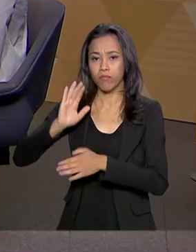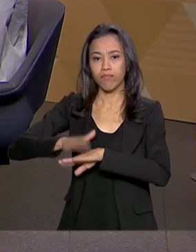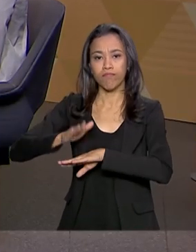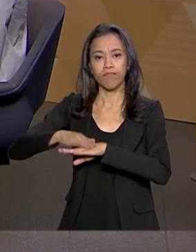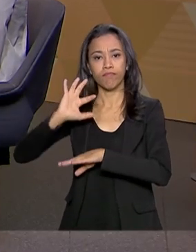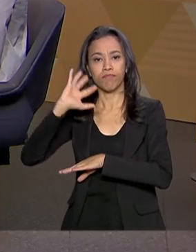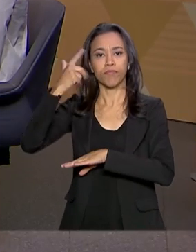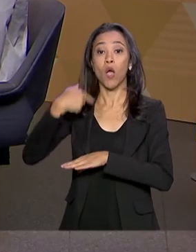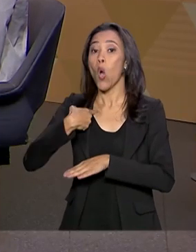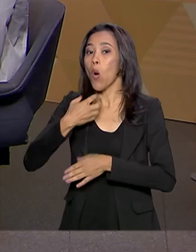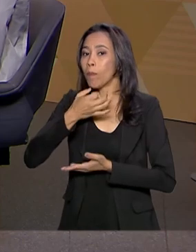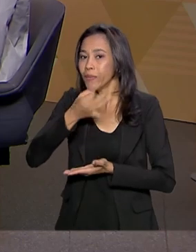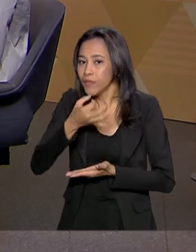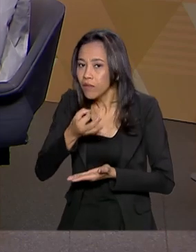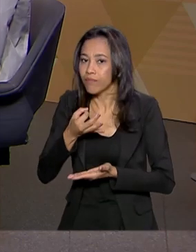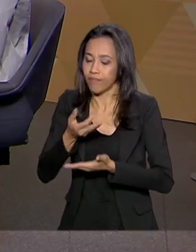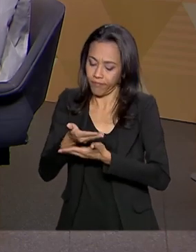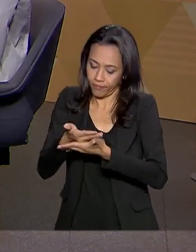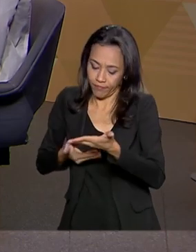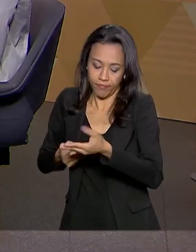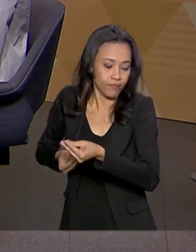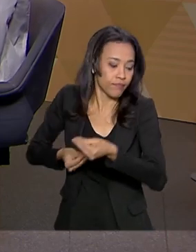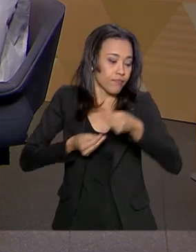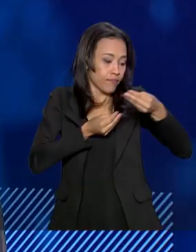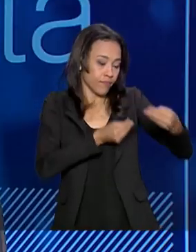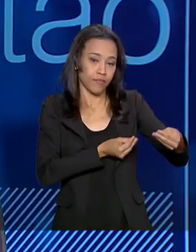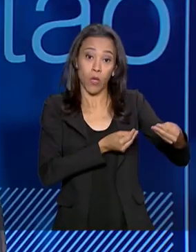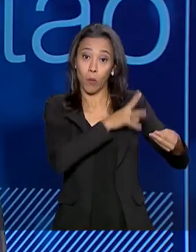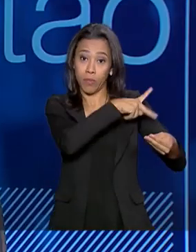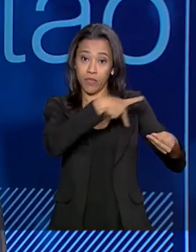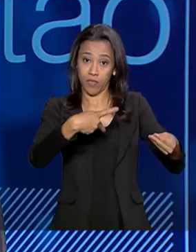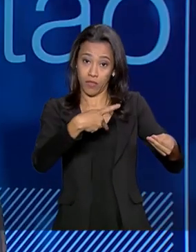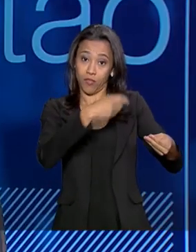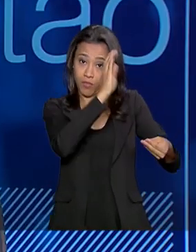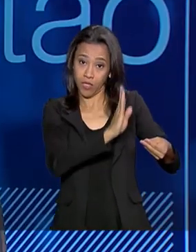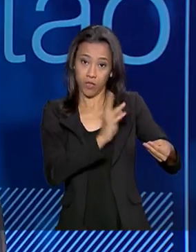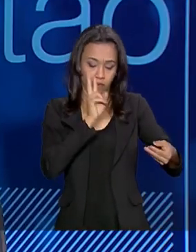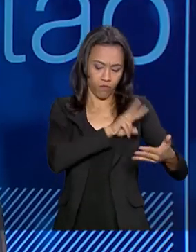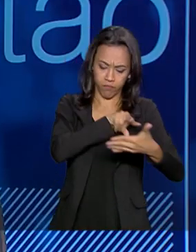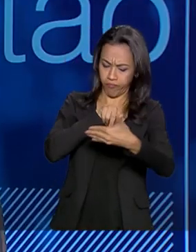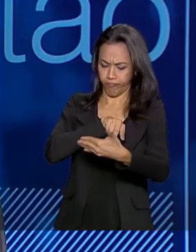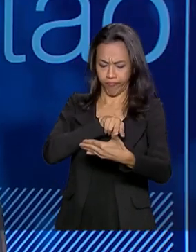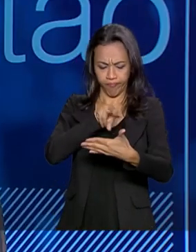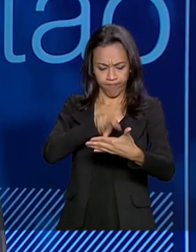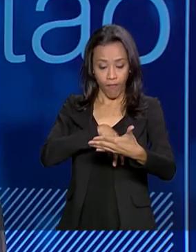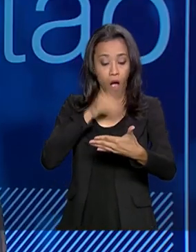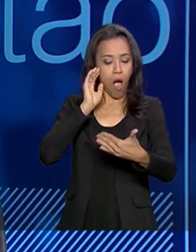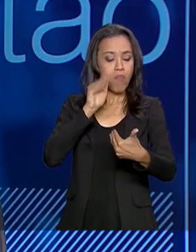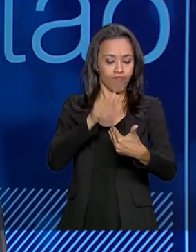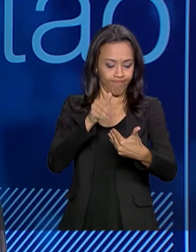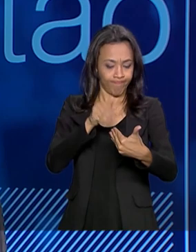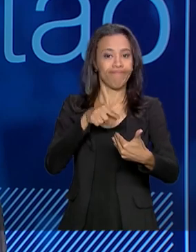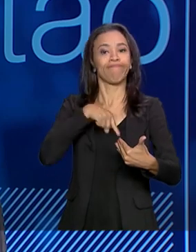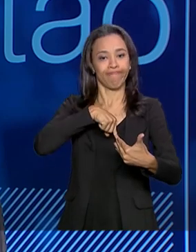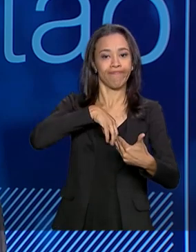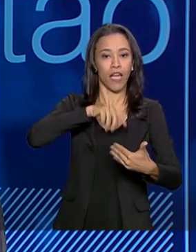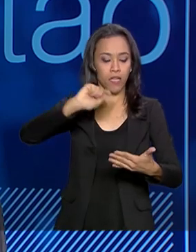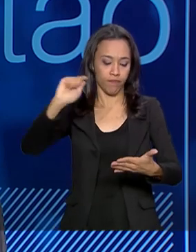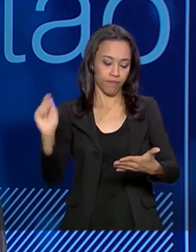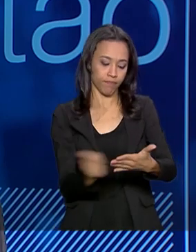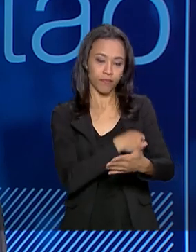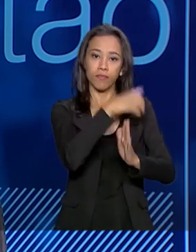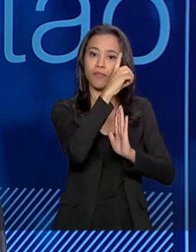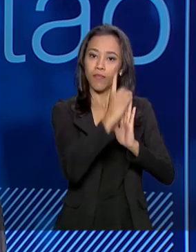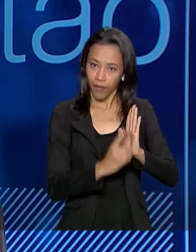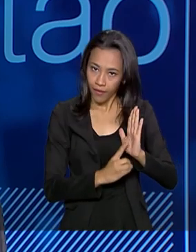sugestão para o Presidente da República. Então, o Presidente da República, depois, em concordando, ele edita um decreto que, aí sim, formaliza a